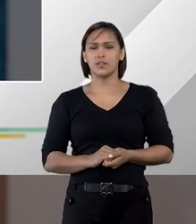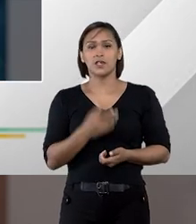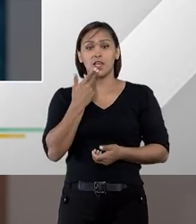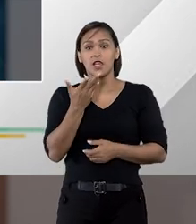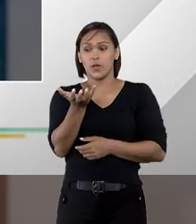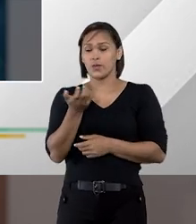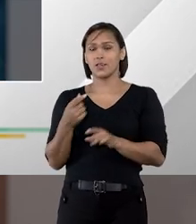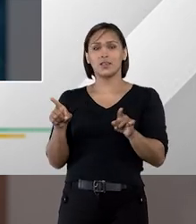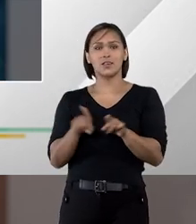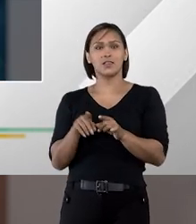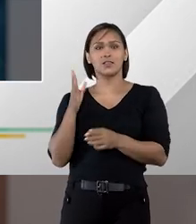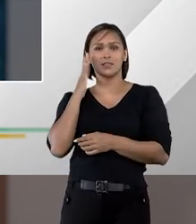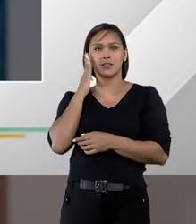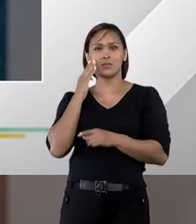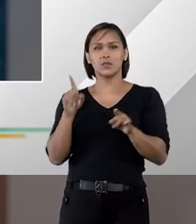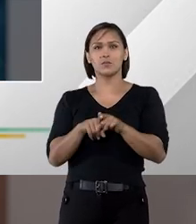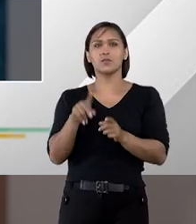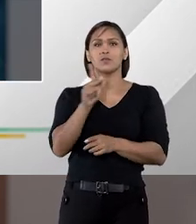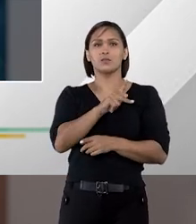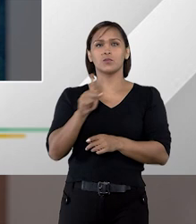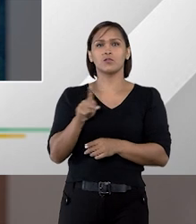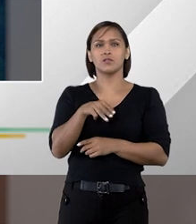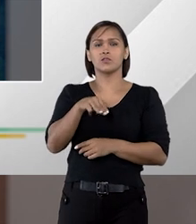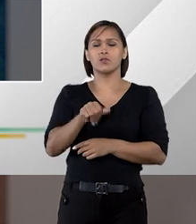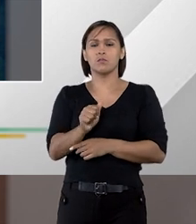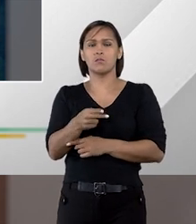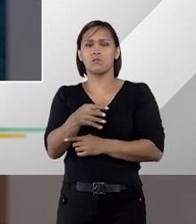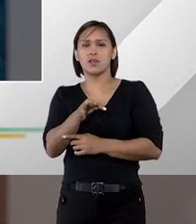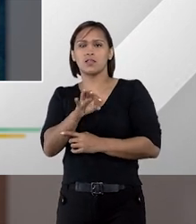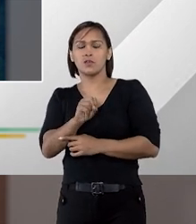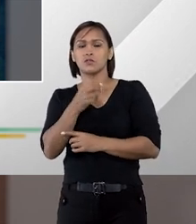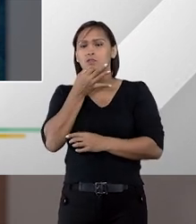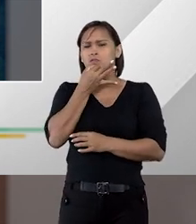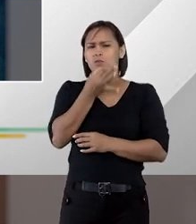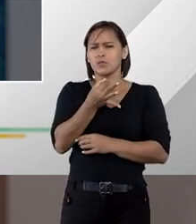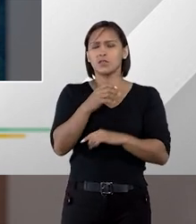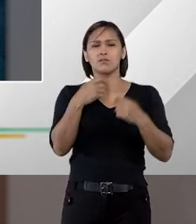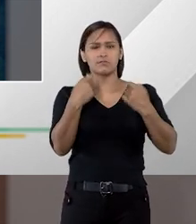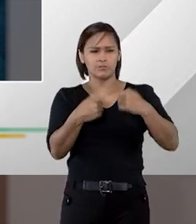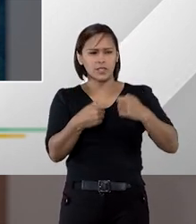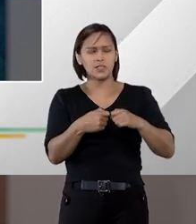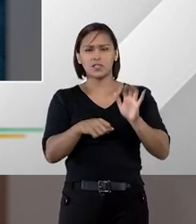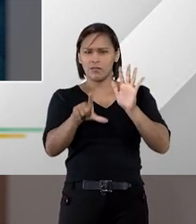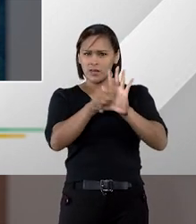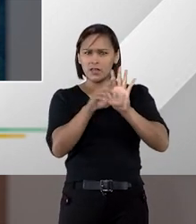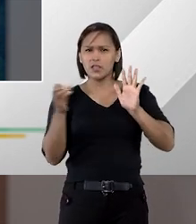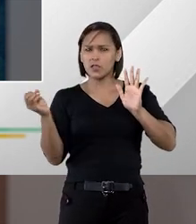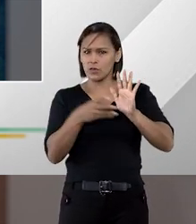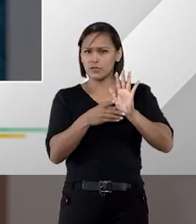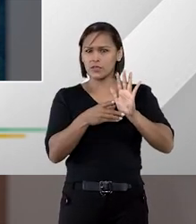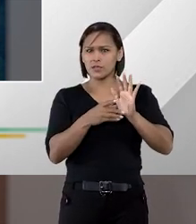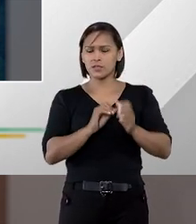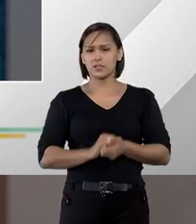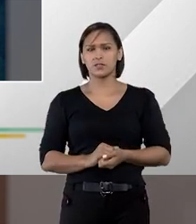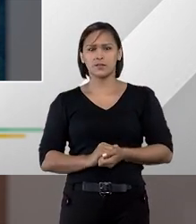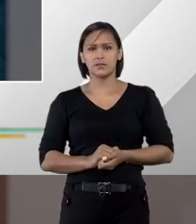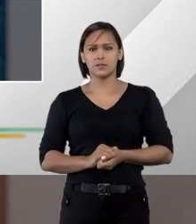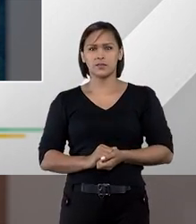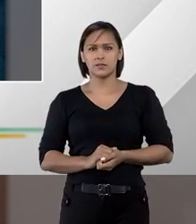Eu queria saber também de você, professor Matheus Carvalho, na sua opinião, precisávamos dessa nova lei?